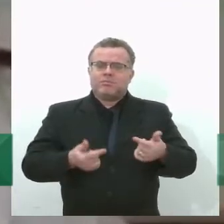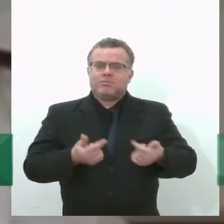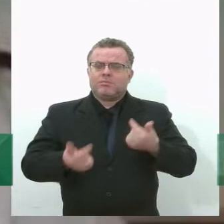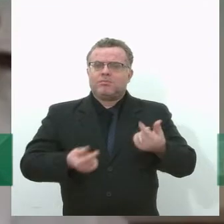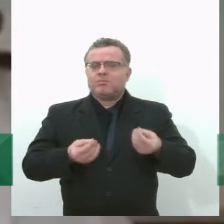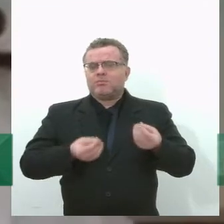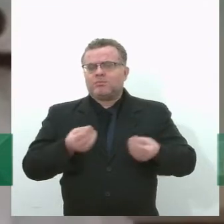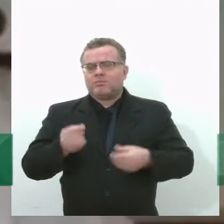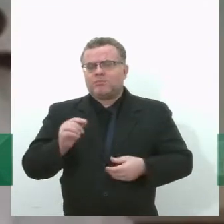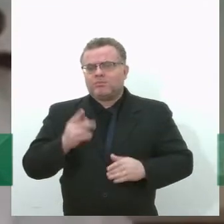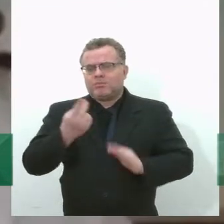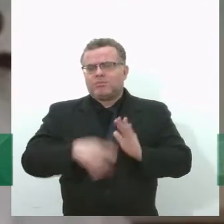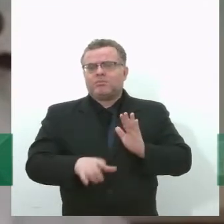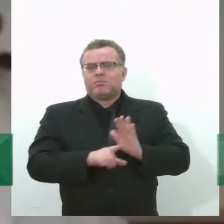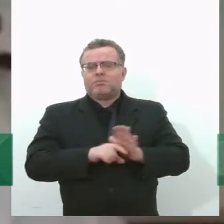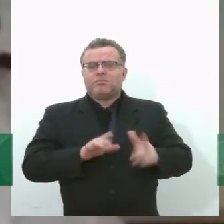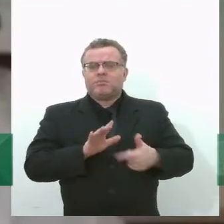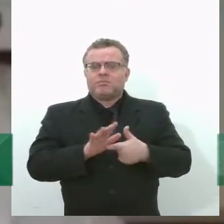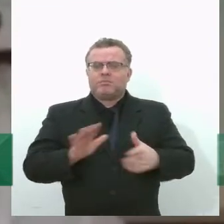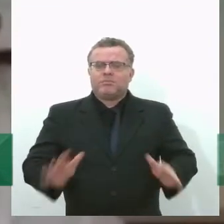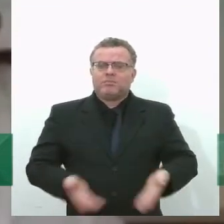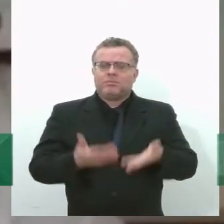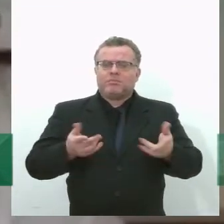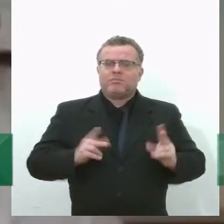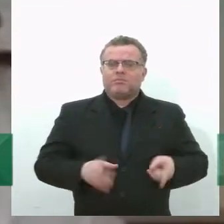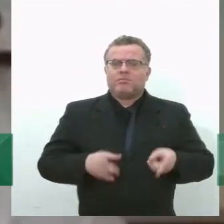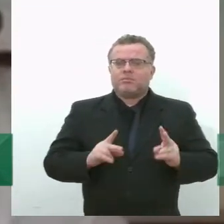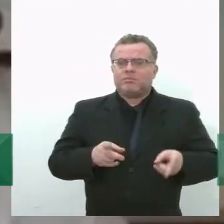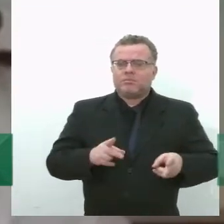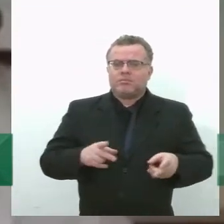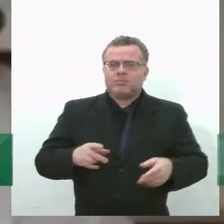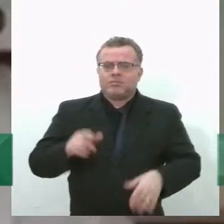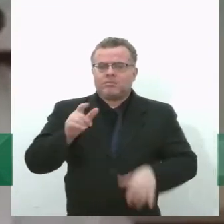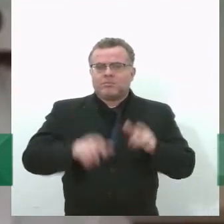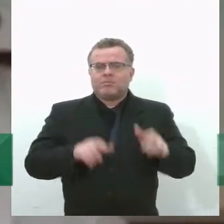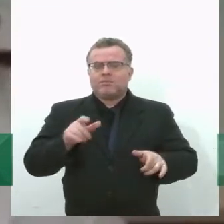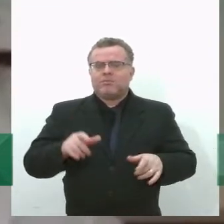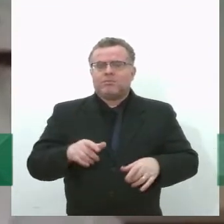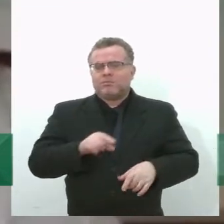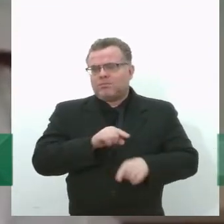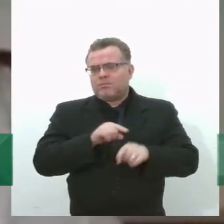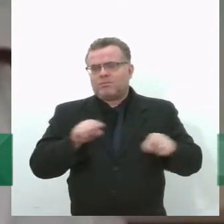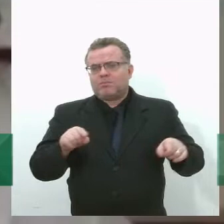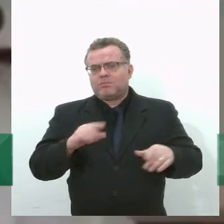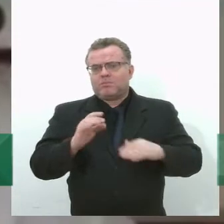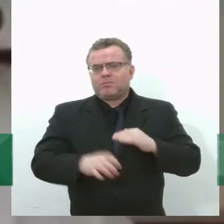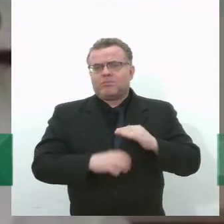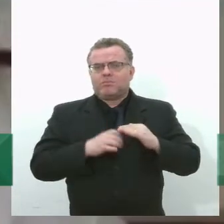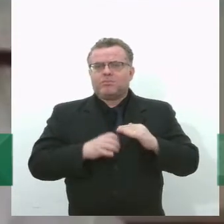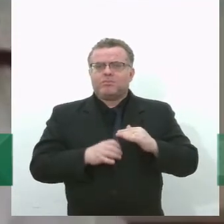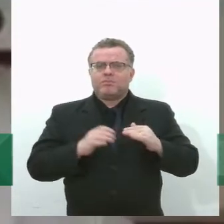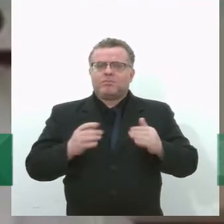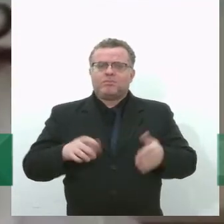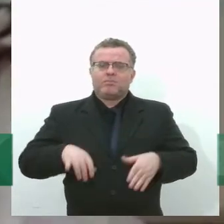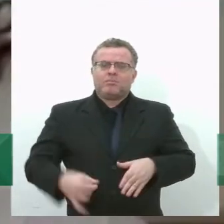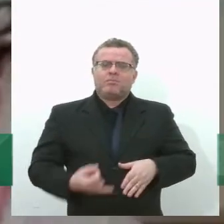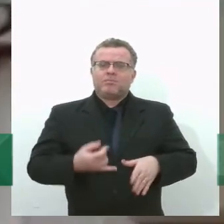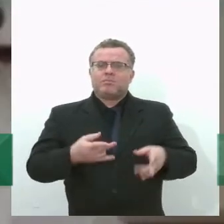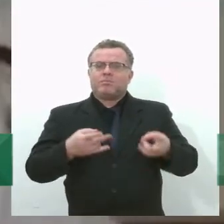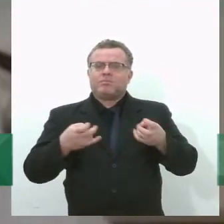já traz um incentivo maior também para que essas empresas façam esse aproveitamento. E esse é